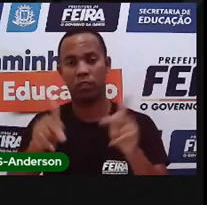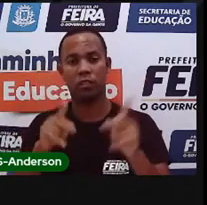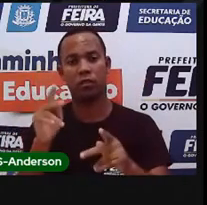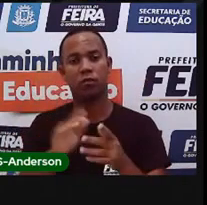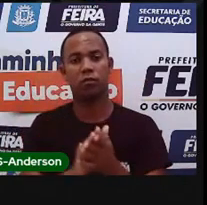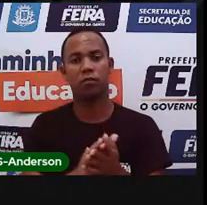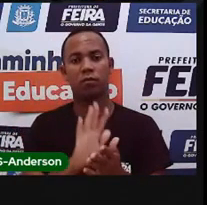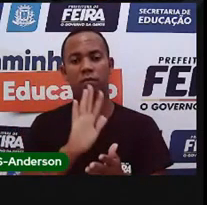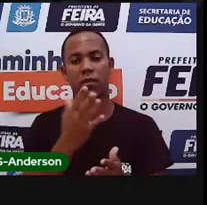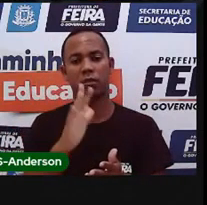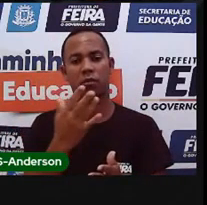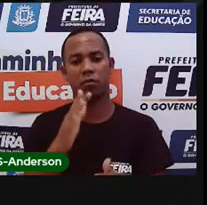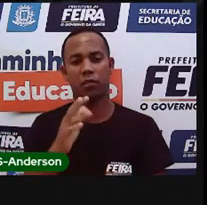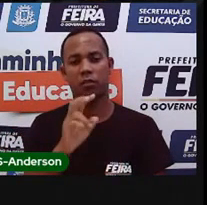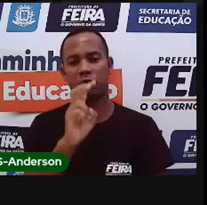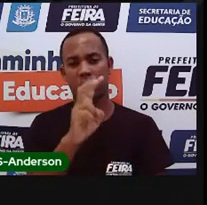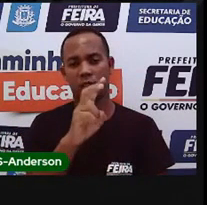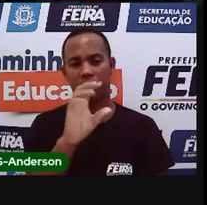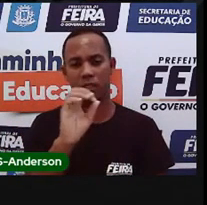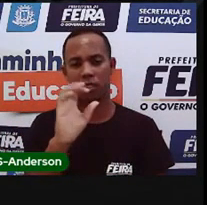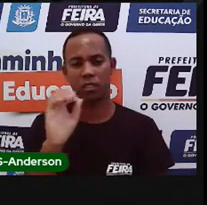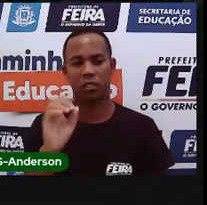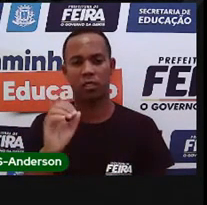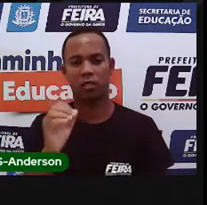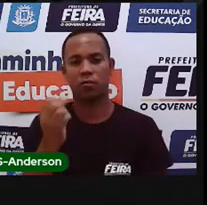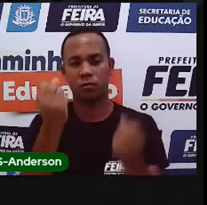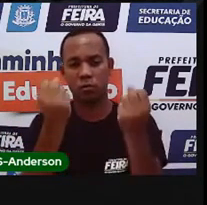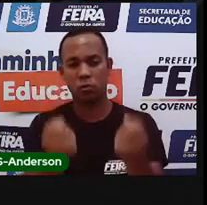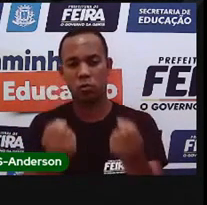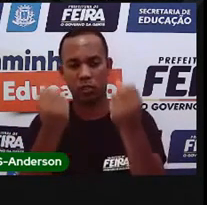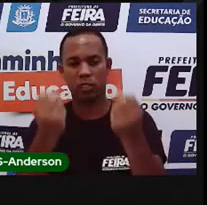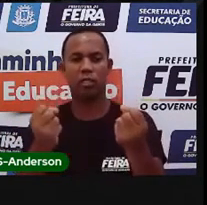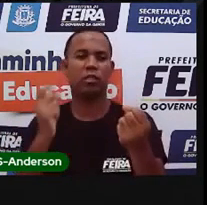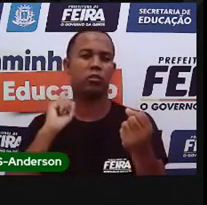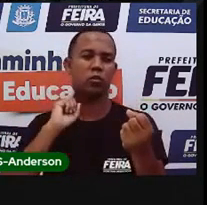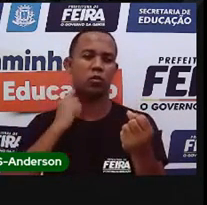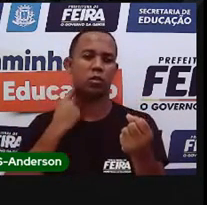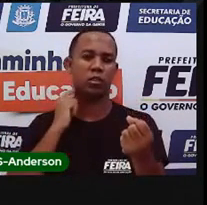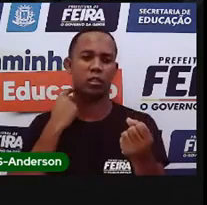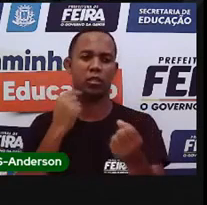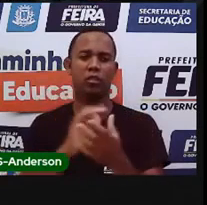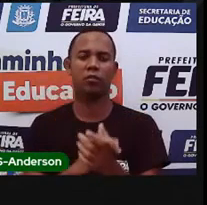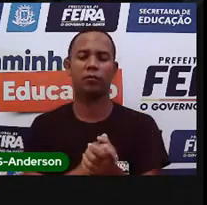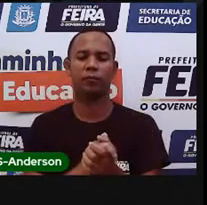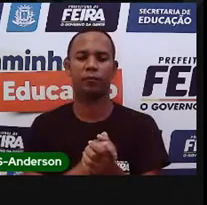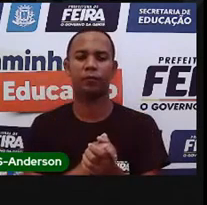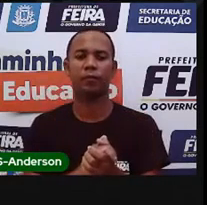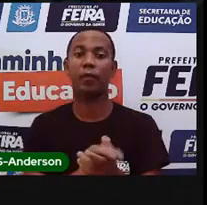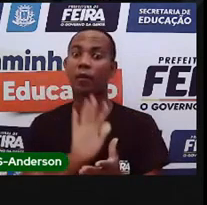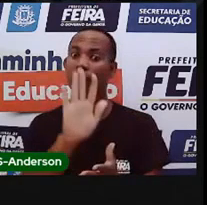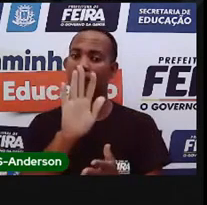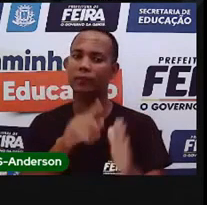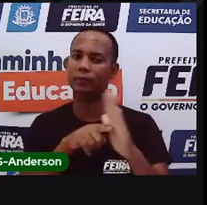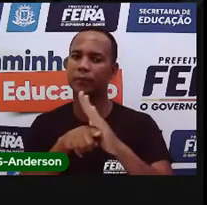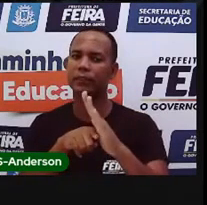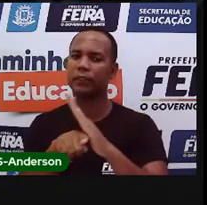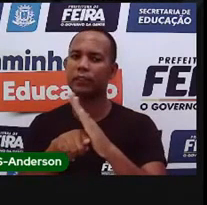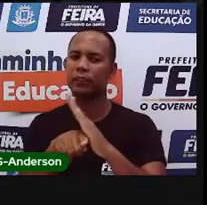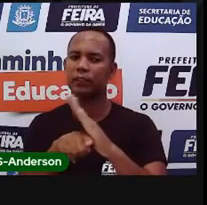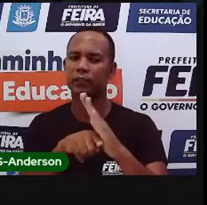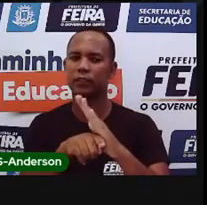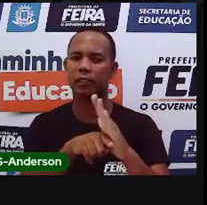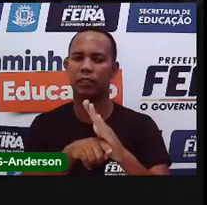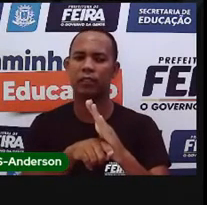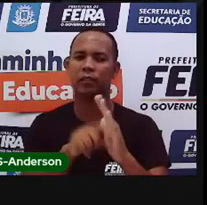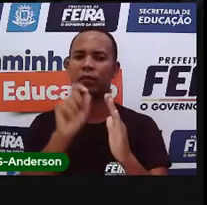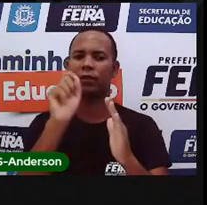toneladas. Fica a curiosidade aí para vocês. Bevezinho para pesquisar. Quantos quilos tem